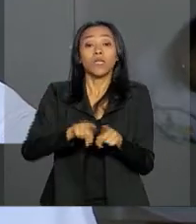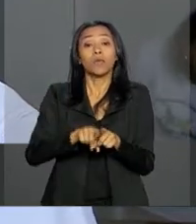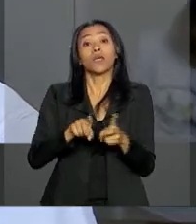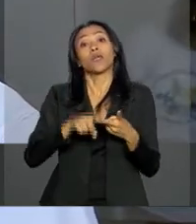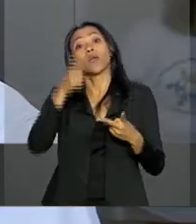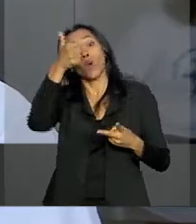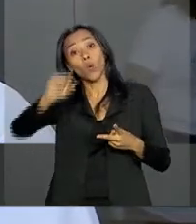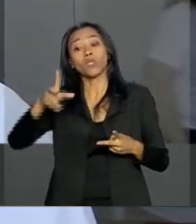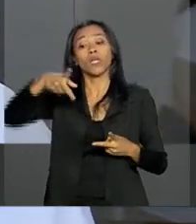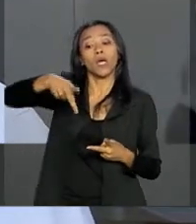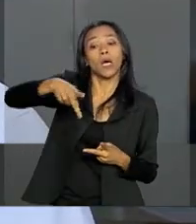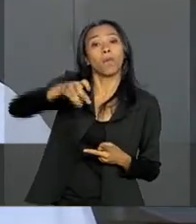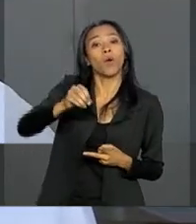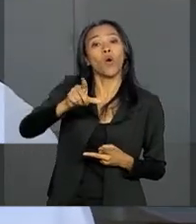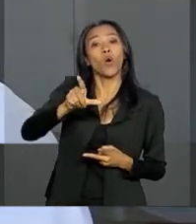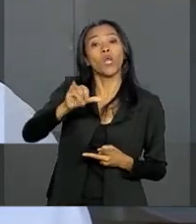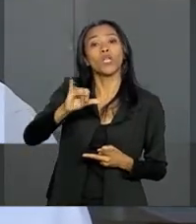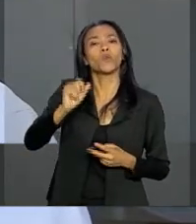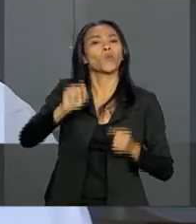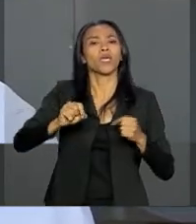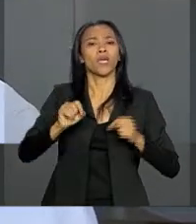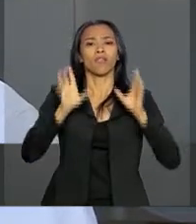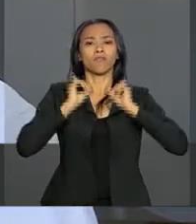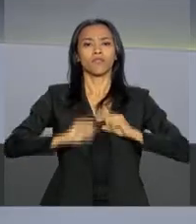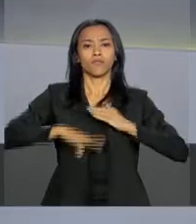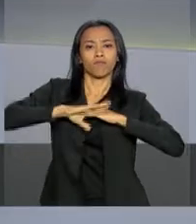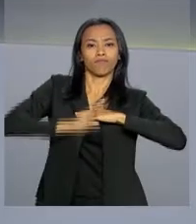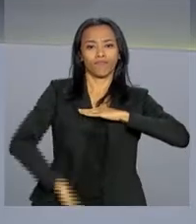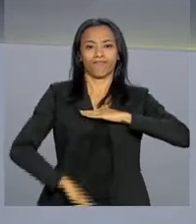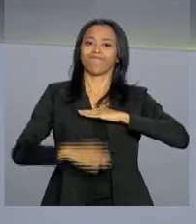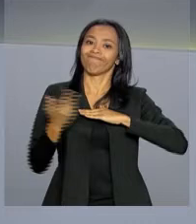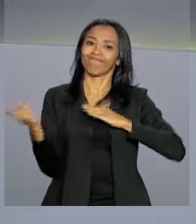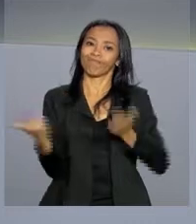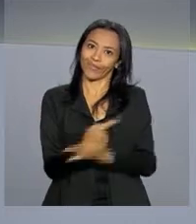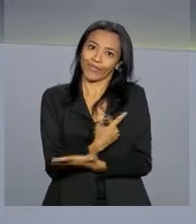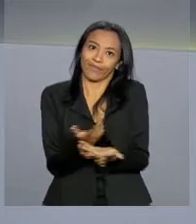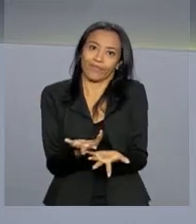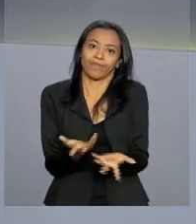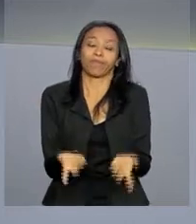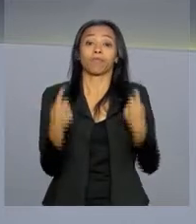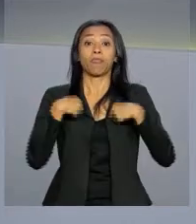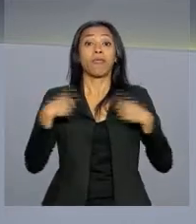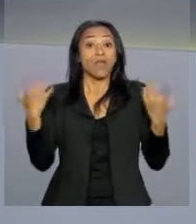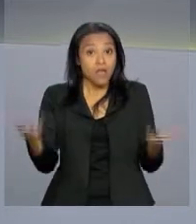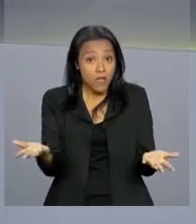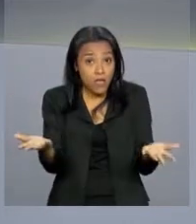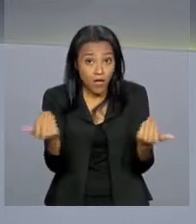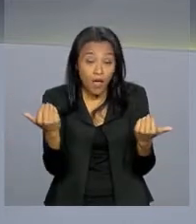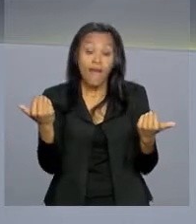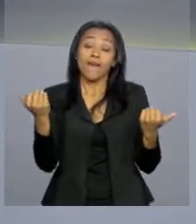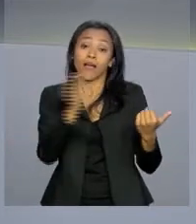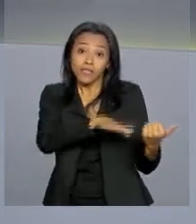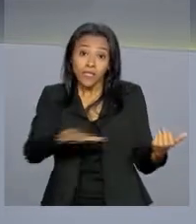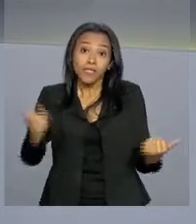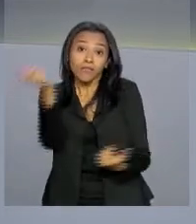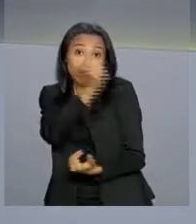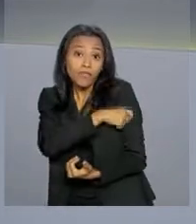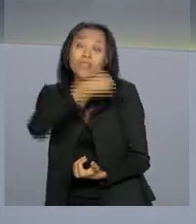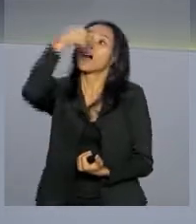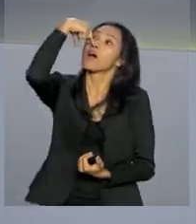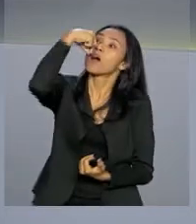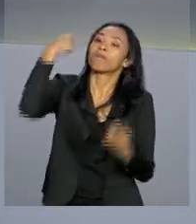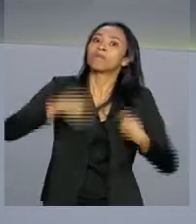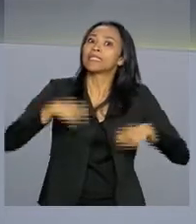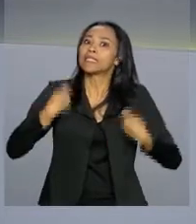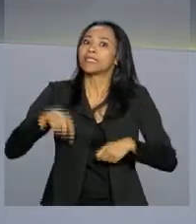caso de poliomielite da paralisia infantil também tem acontecido. E para vacinar as crianças, é importante observar as recomendações